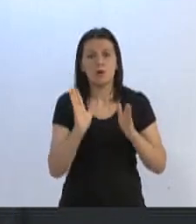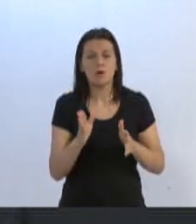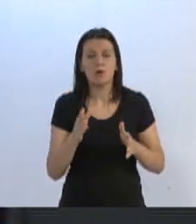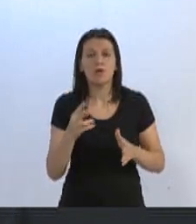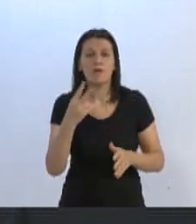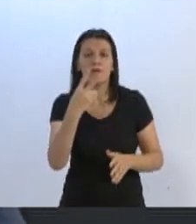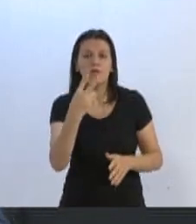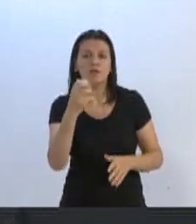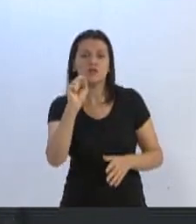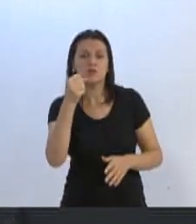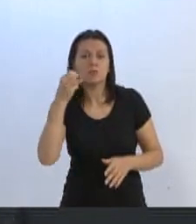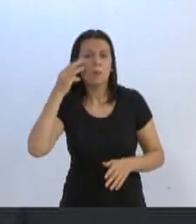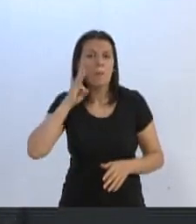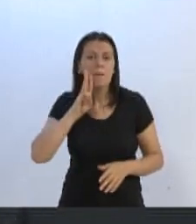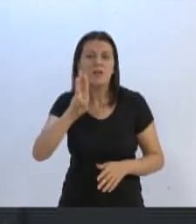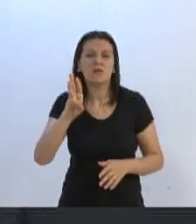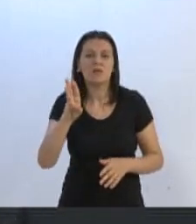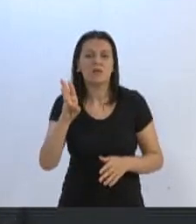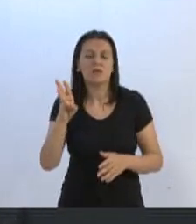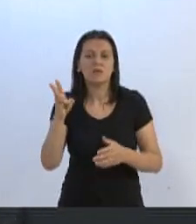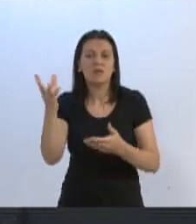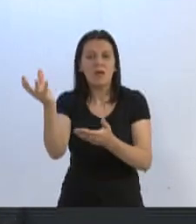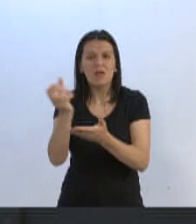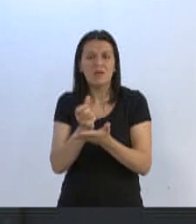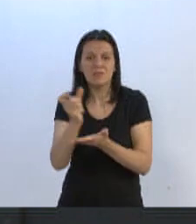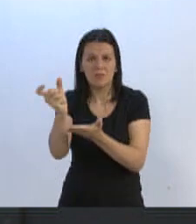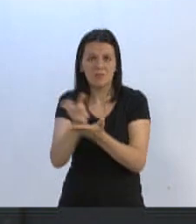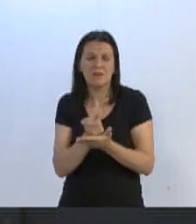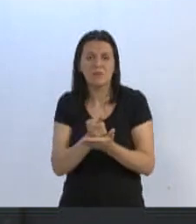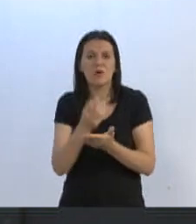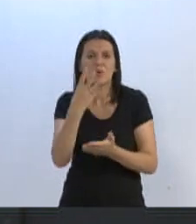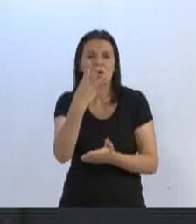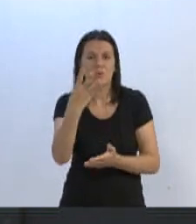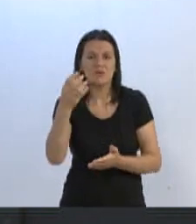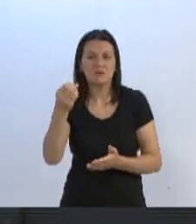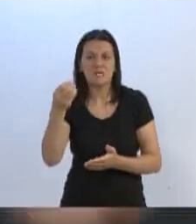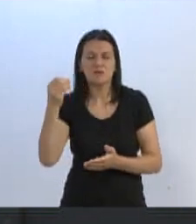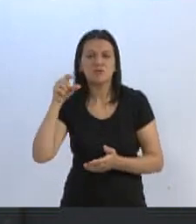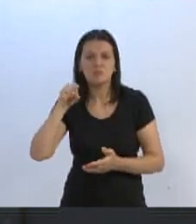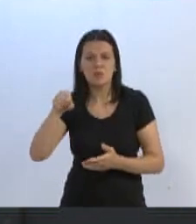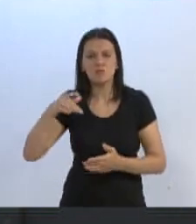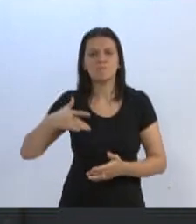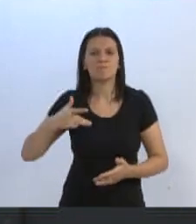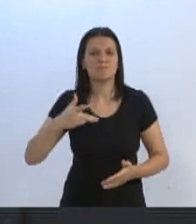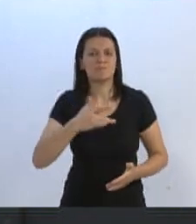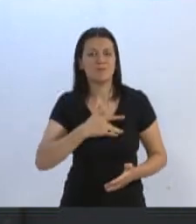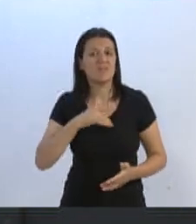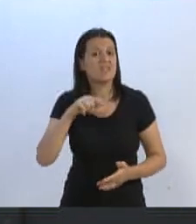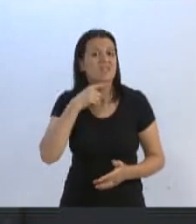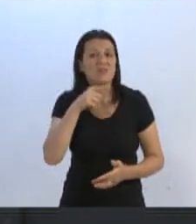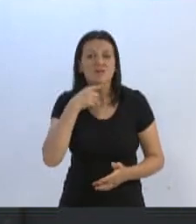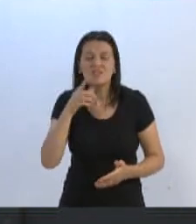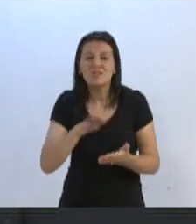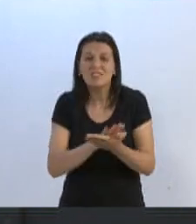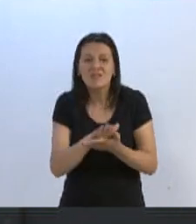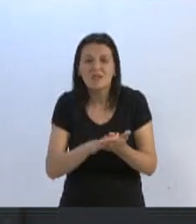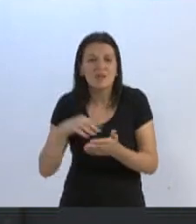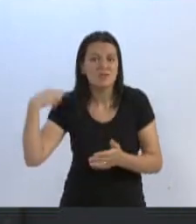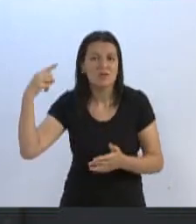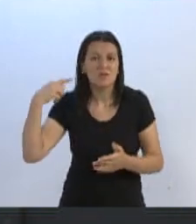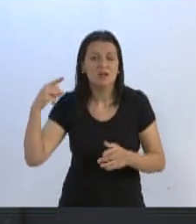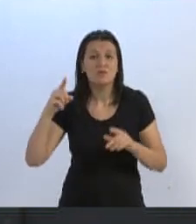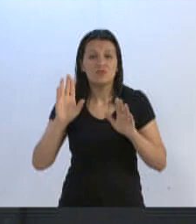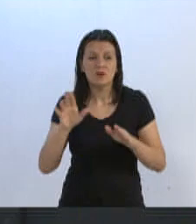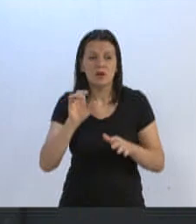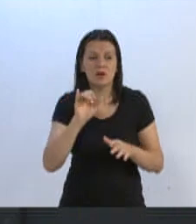28 milhões, ganhou 400 mil para a saúde. Nós não tínhamos um deputado federal lá para falar. Enquanto cidades como Ibirama, ganhou 1 milhão e 900